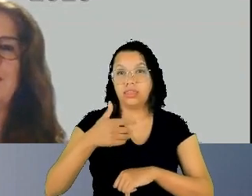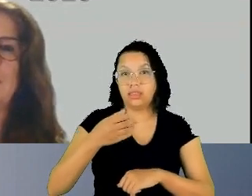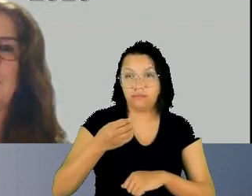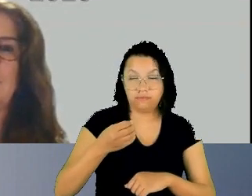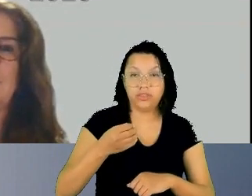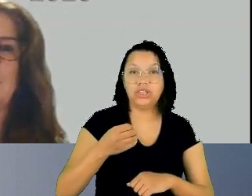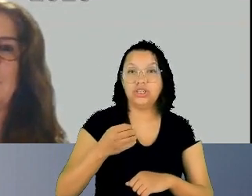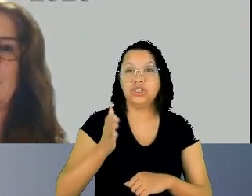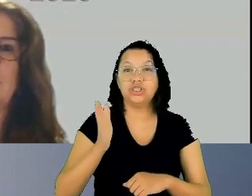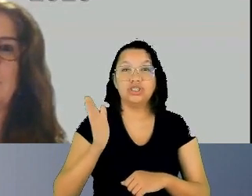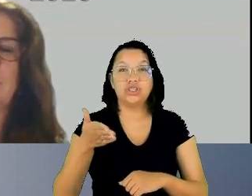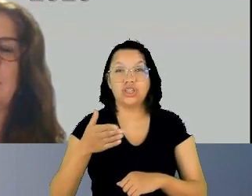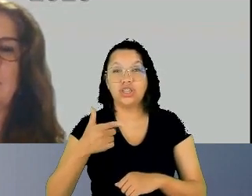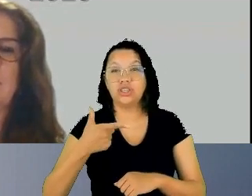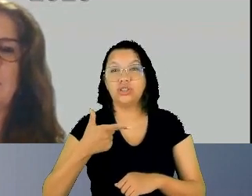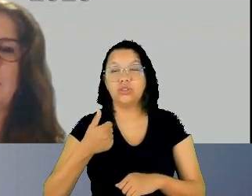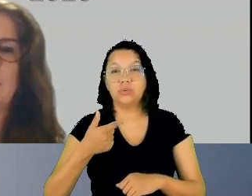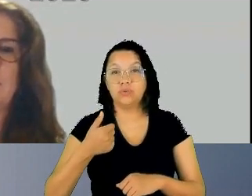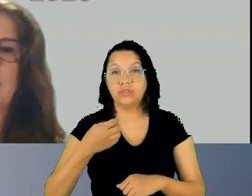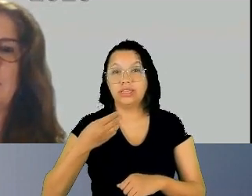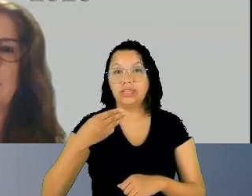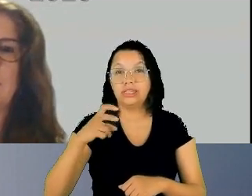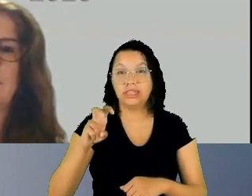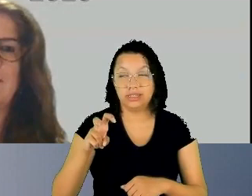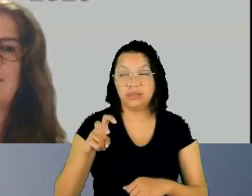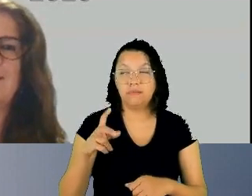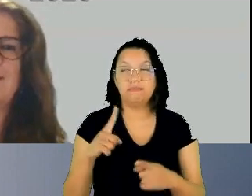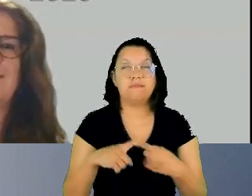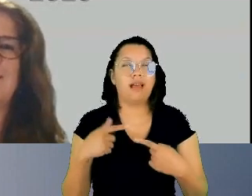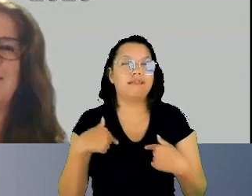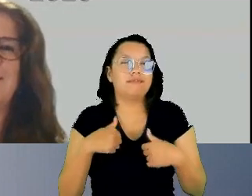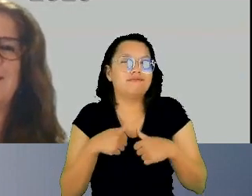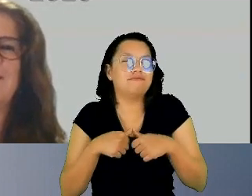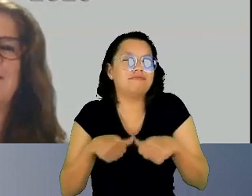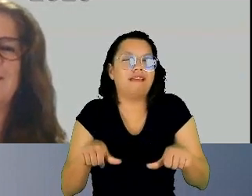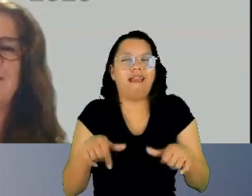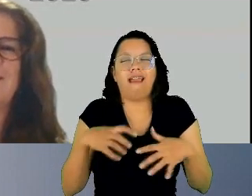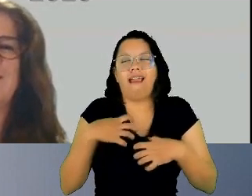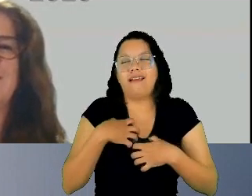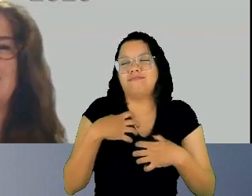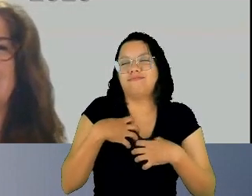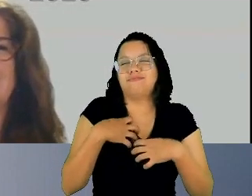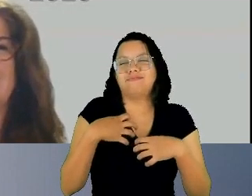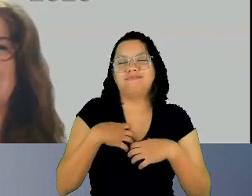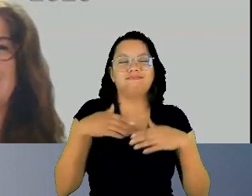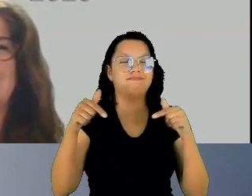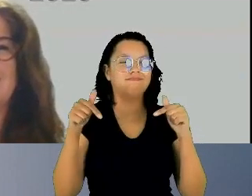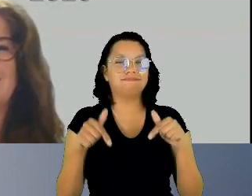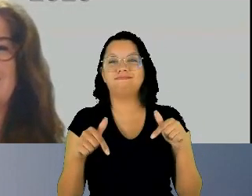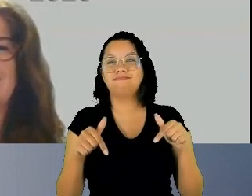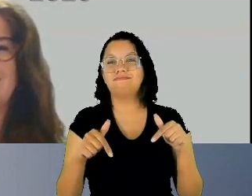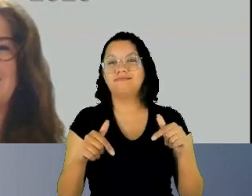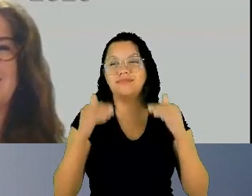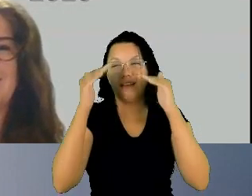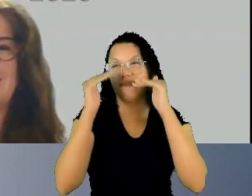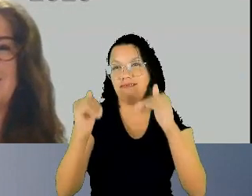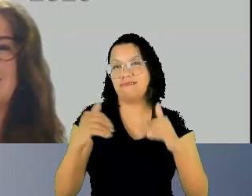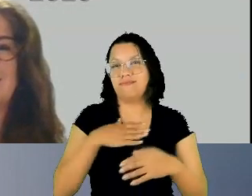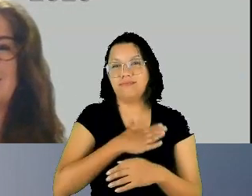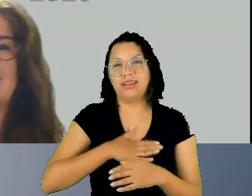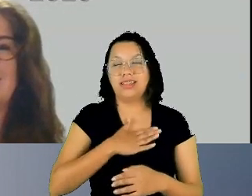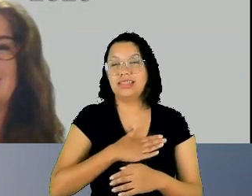eu ficaria aqui com toda honra com todo prazer até o final da tarde se possível fosse